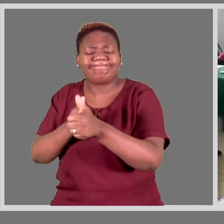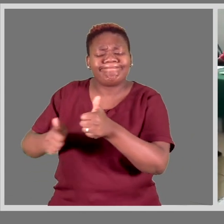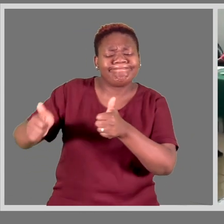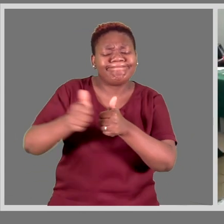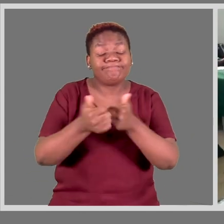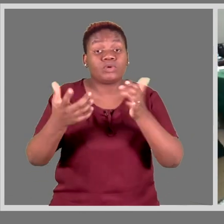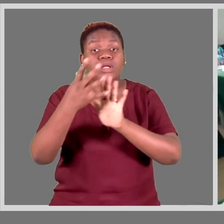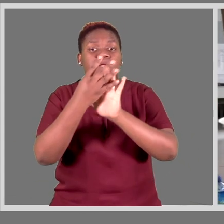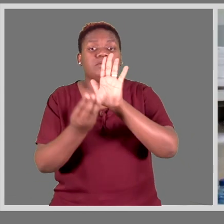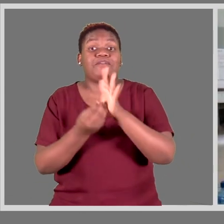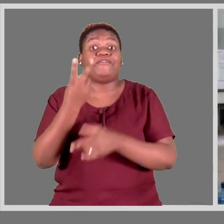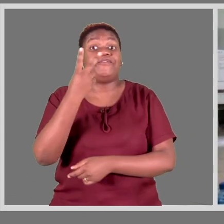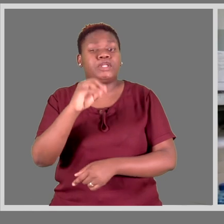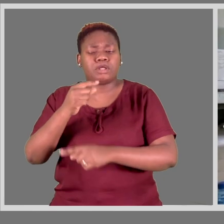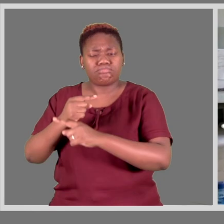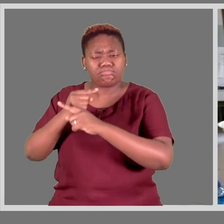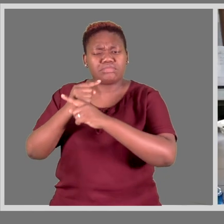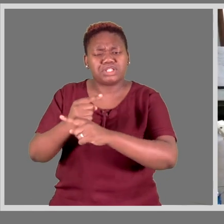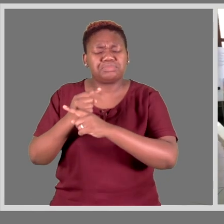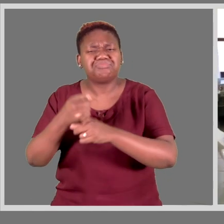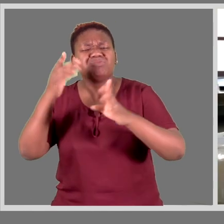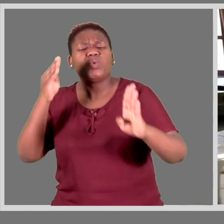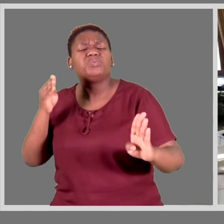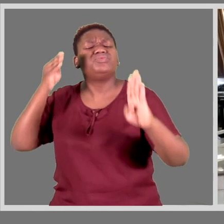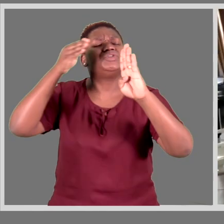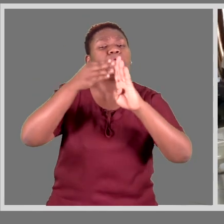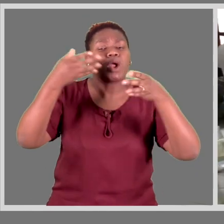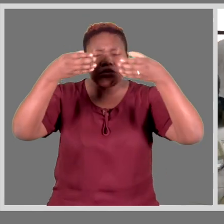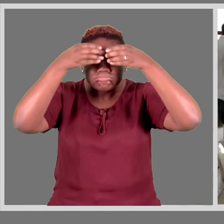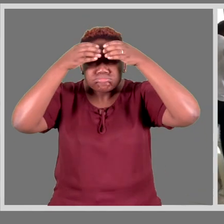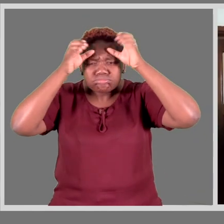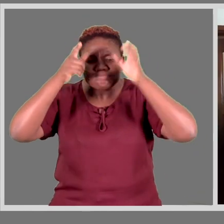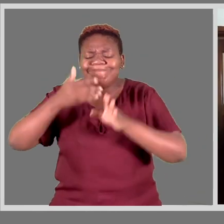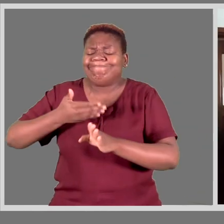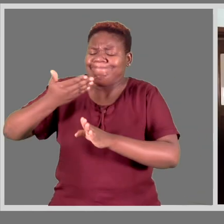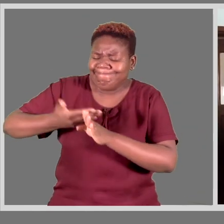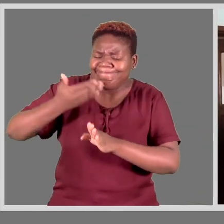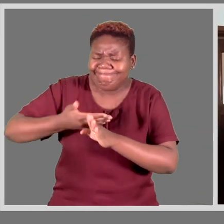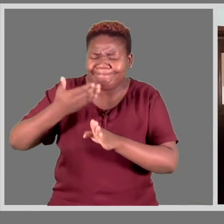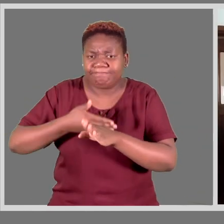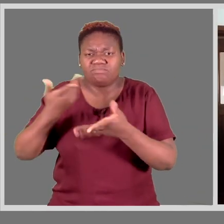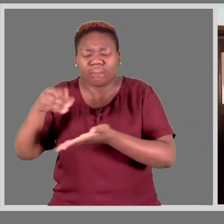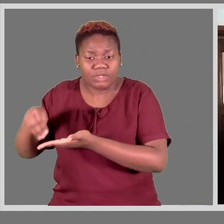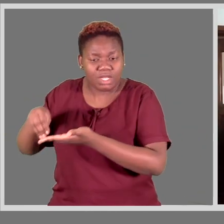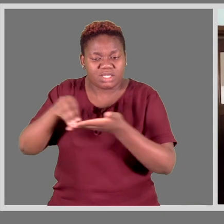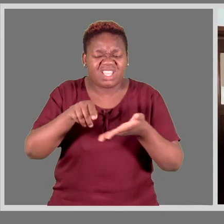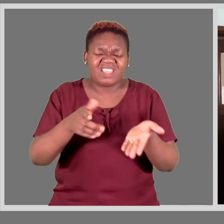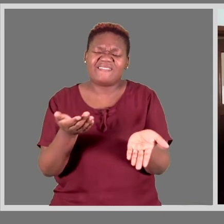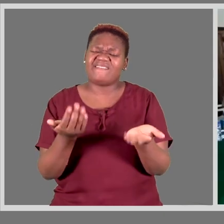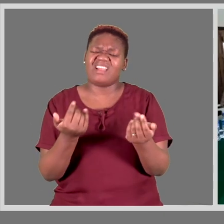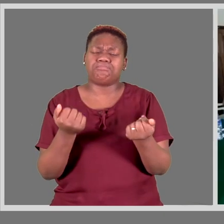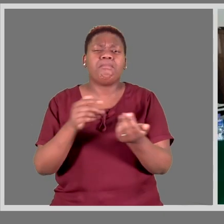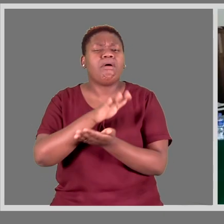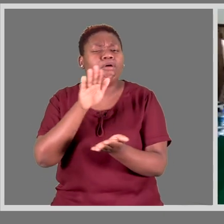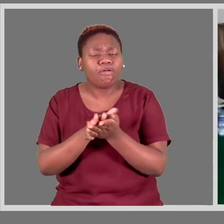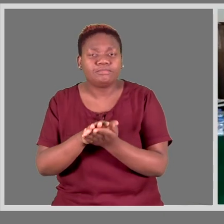foram capacitadas em advocacia com o objetivo de facilitar os procedimentos de acesso a tomadores de decisão. O